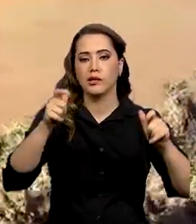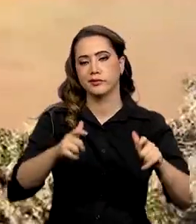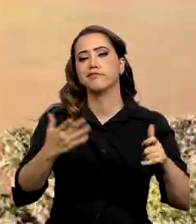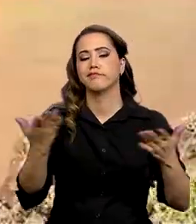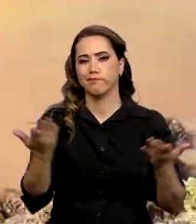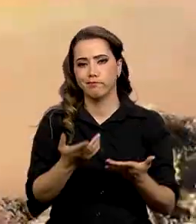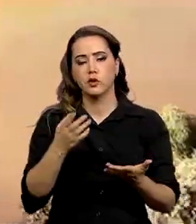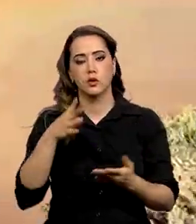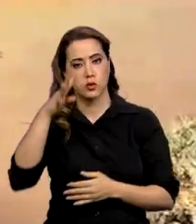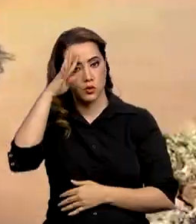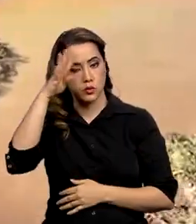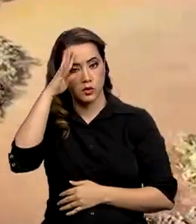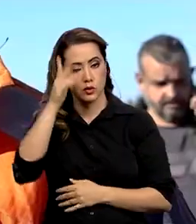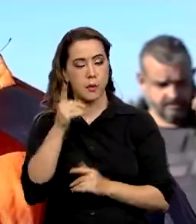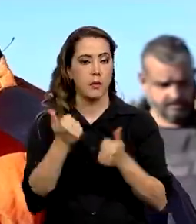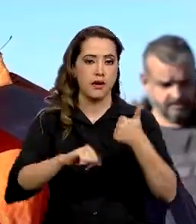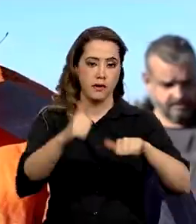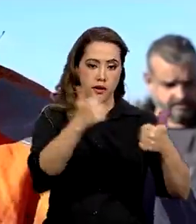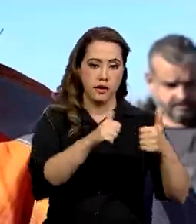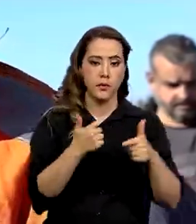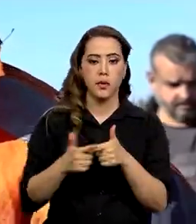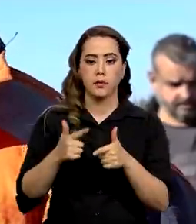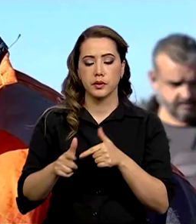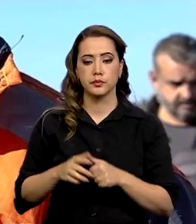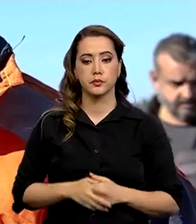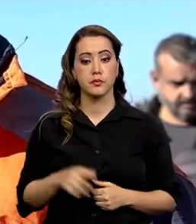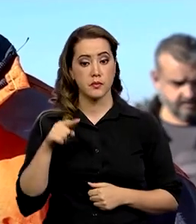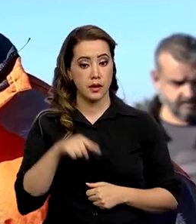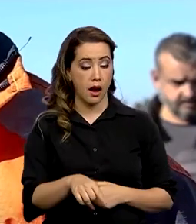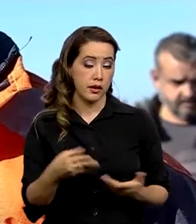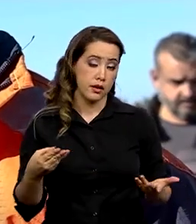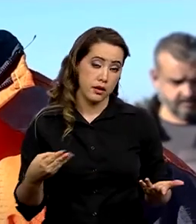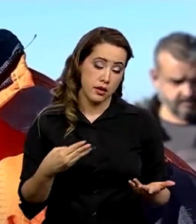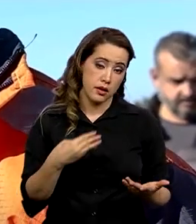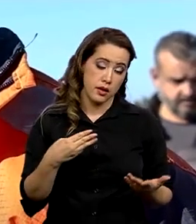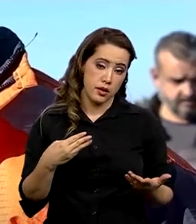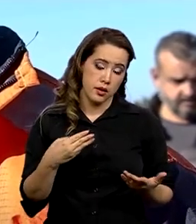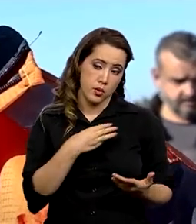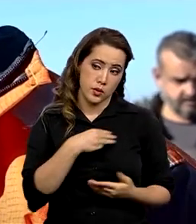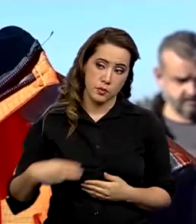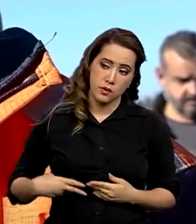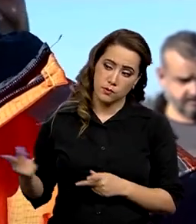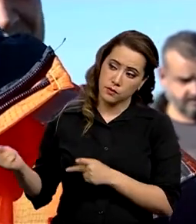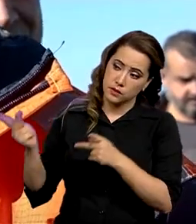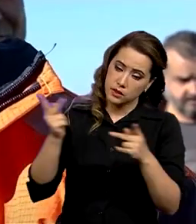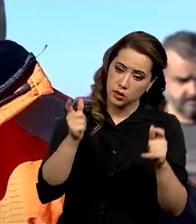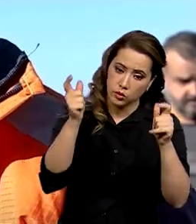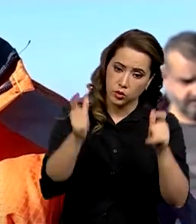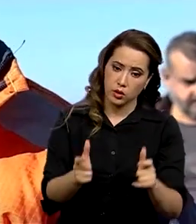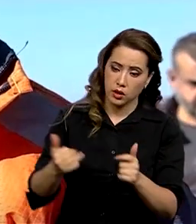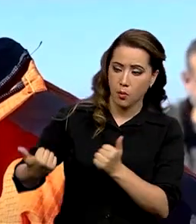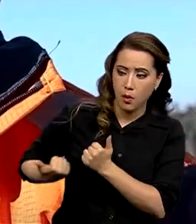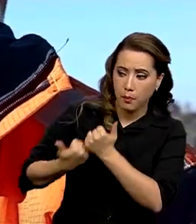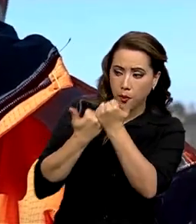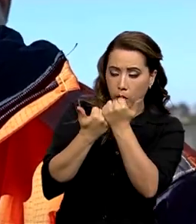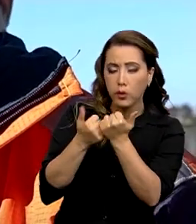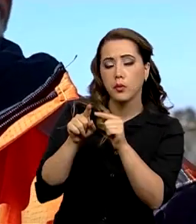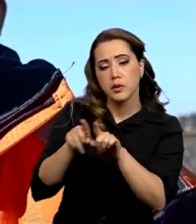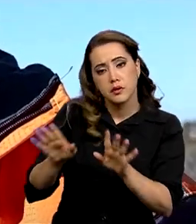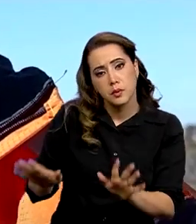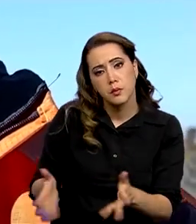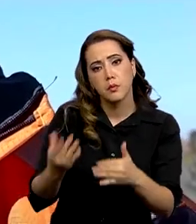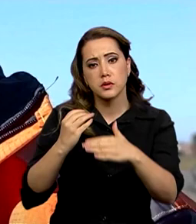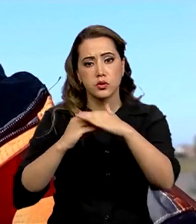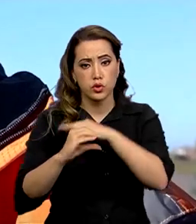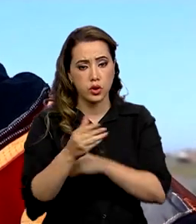-feira para avaliar a situação. Aqui os ministros que estão nos visitando, dando não apenas a solidariedade, mas mobilizando os